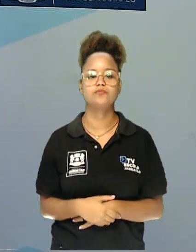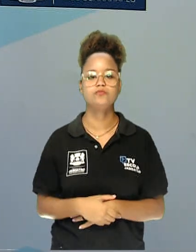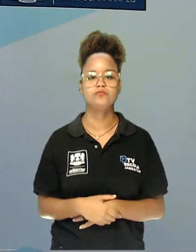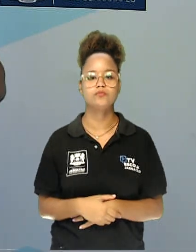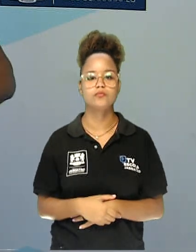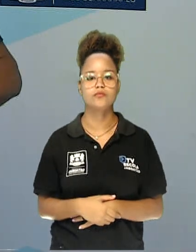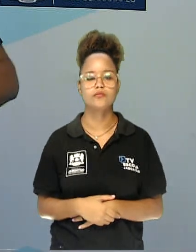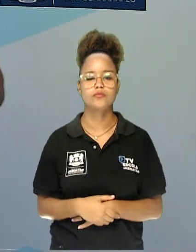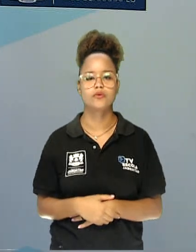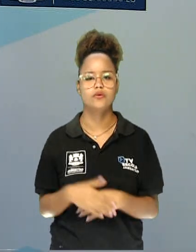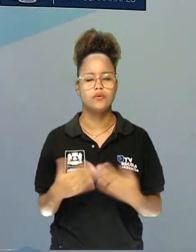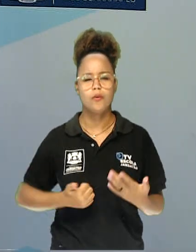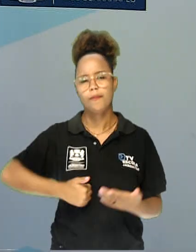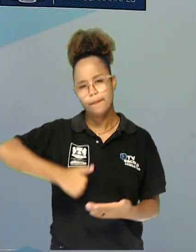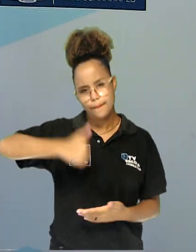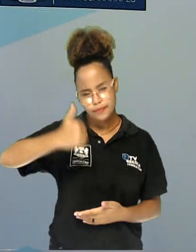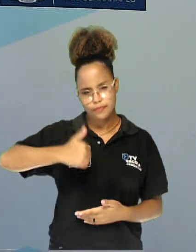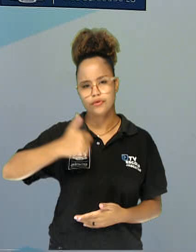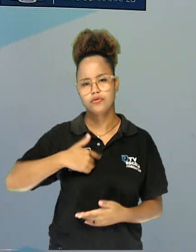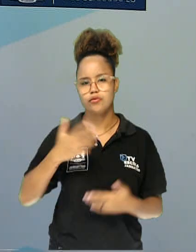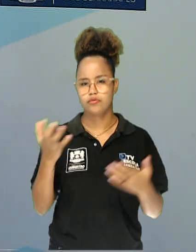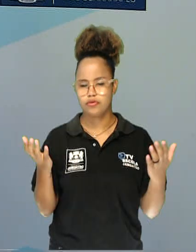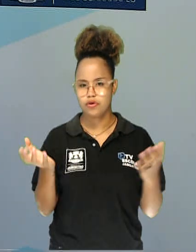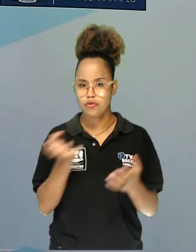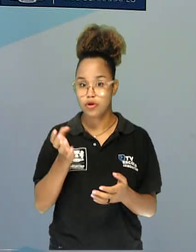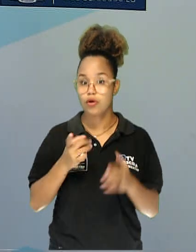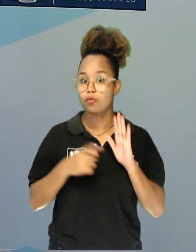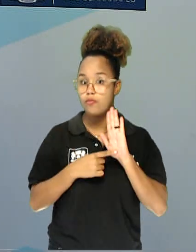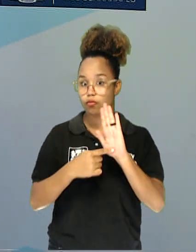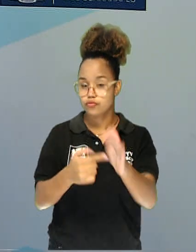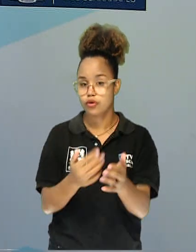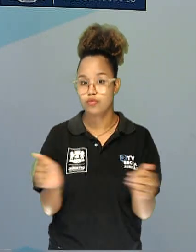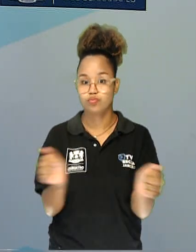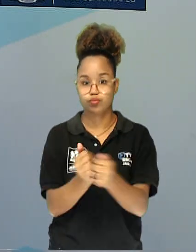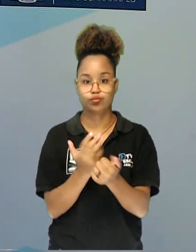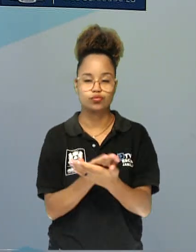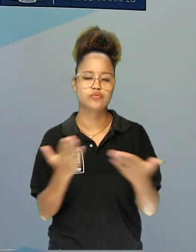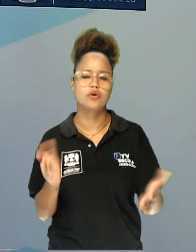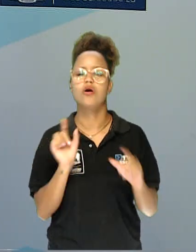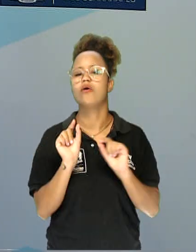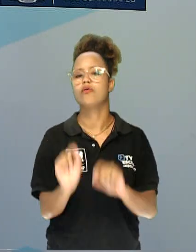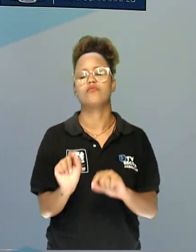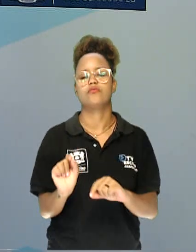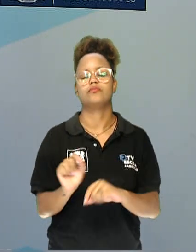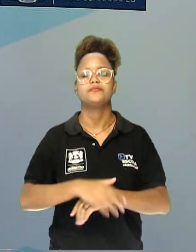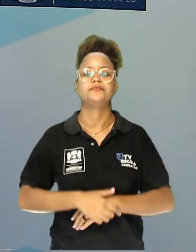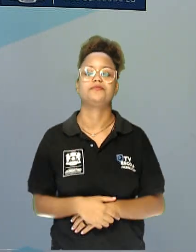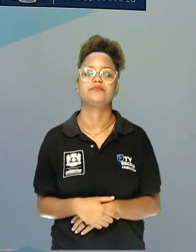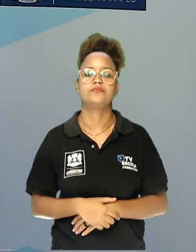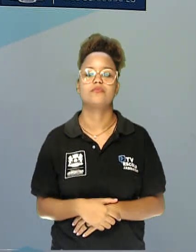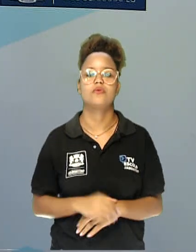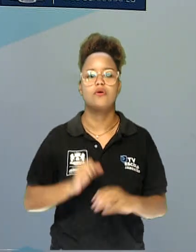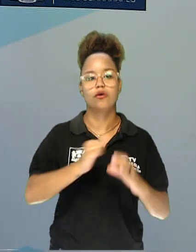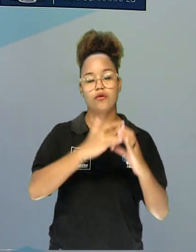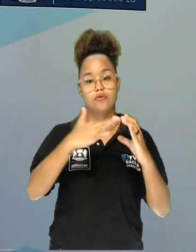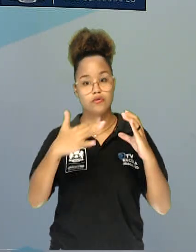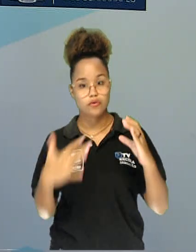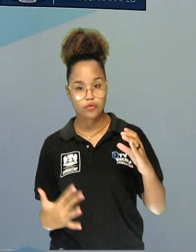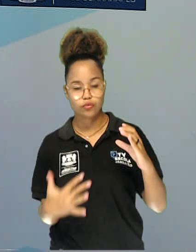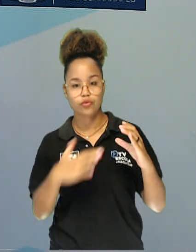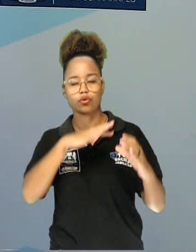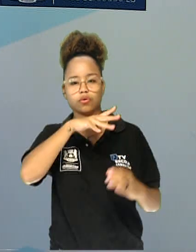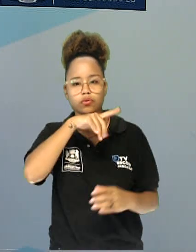Primeira parte que eu quero destacar junto com vocês é em relação a caracterizar os